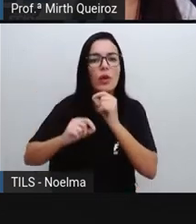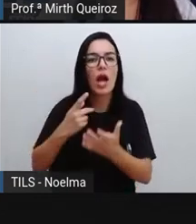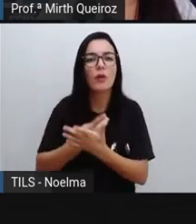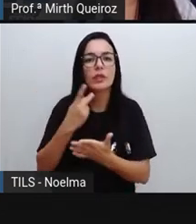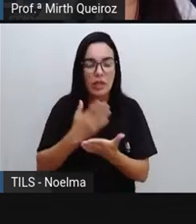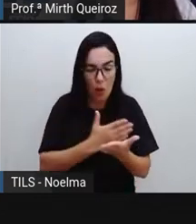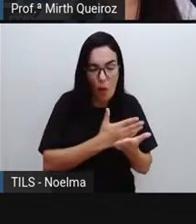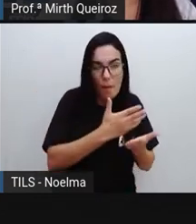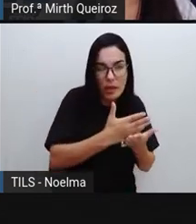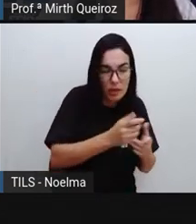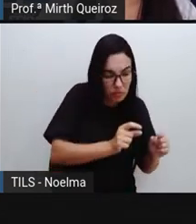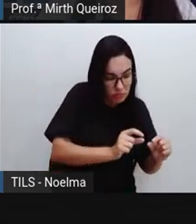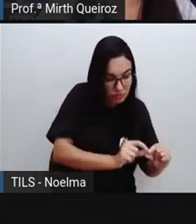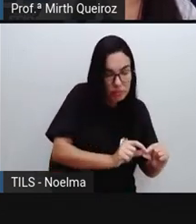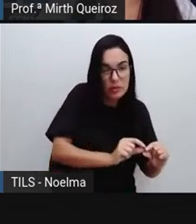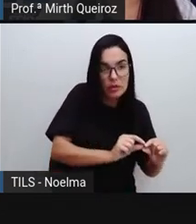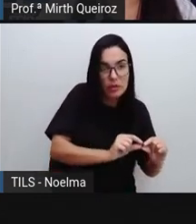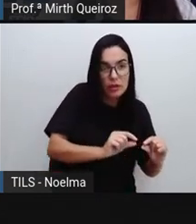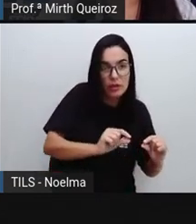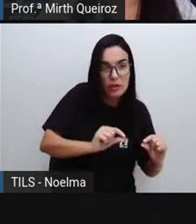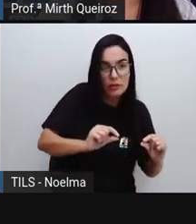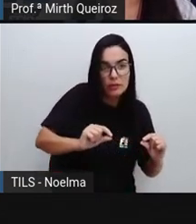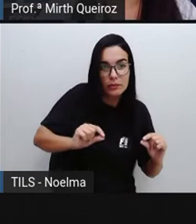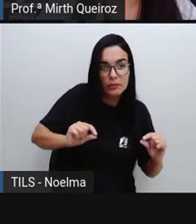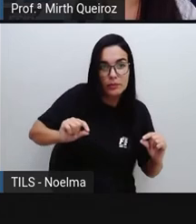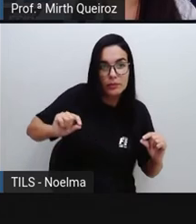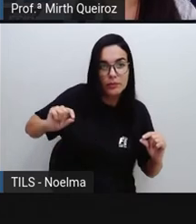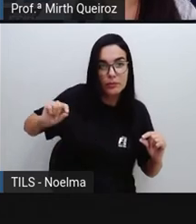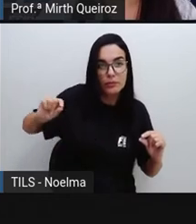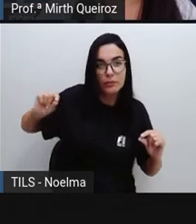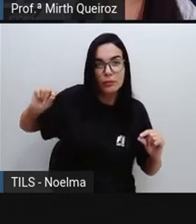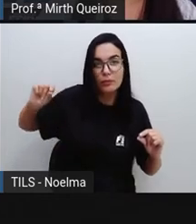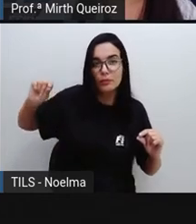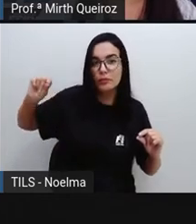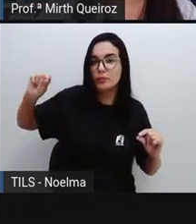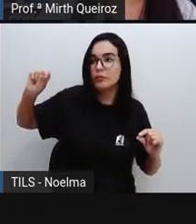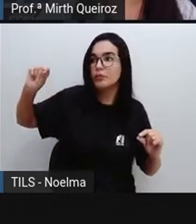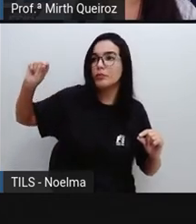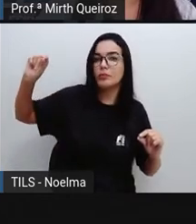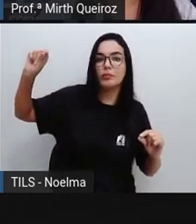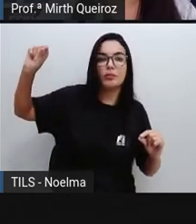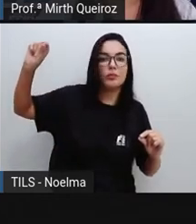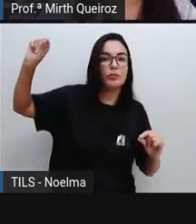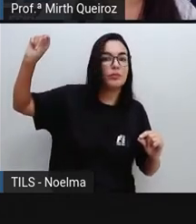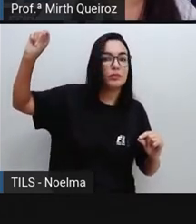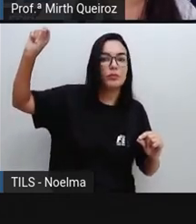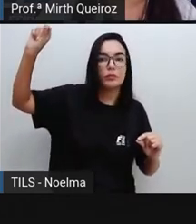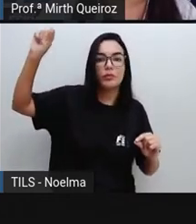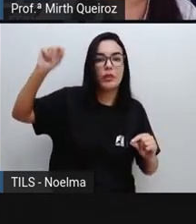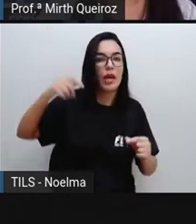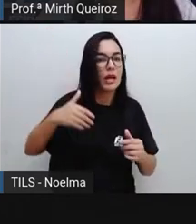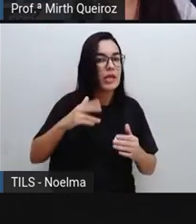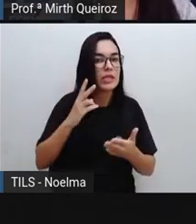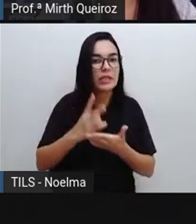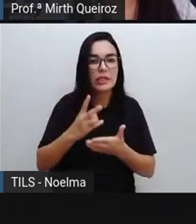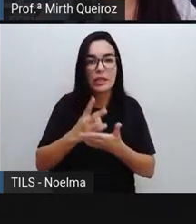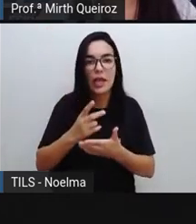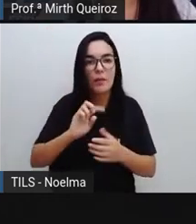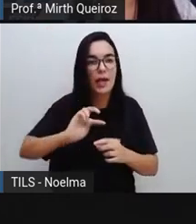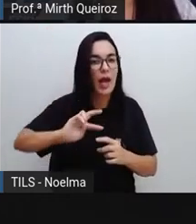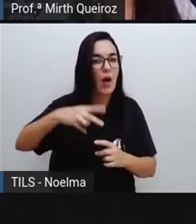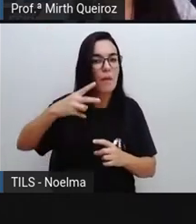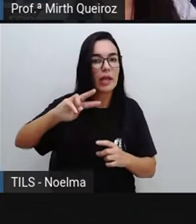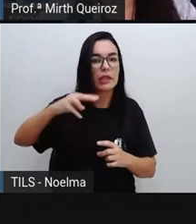Nós vimos que também na data aí do dia 13 de março, 98, 15 de março, 176, né? No dia